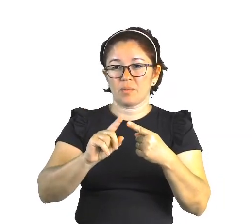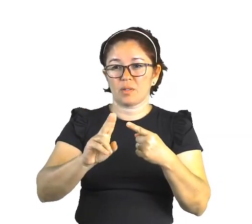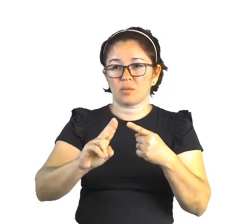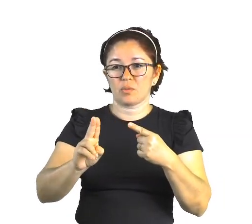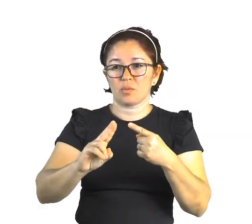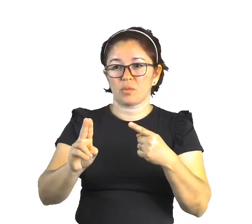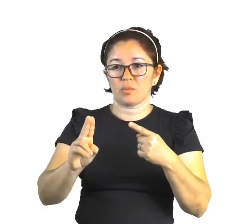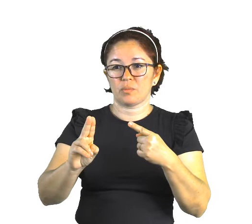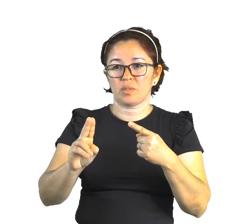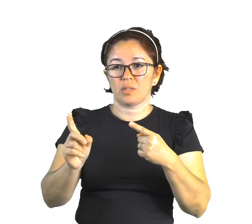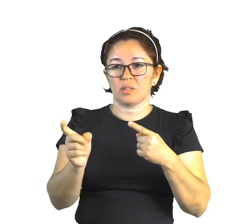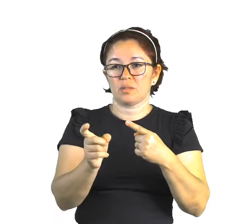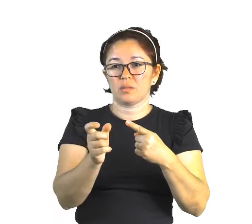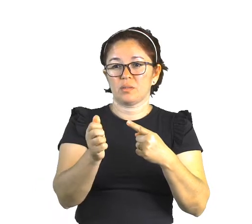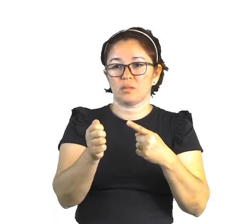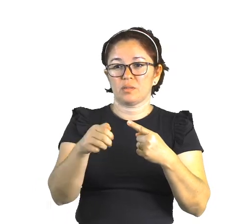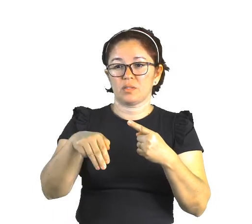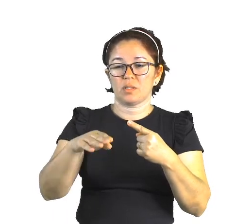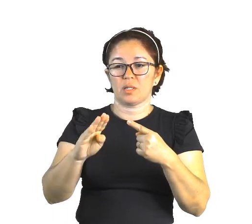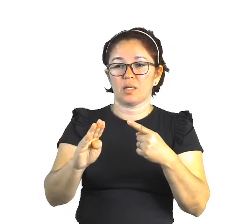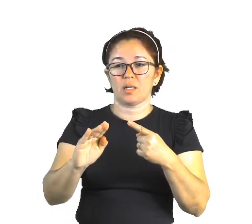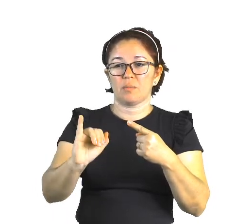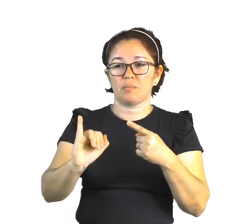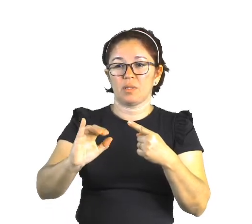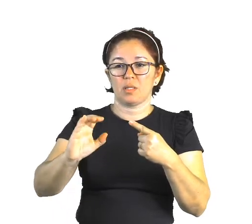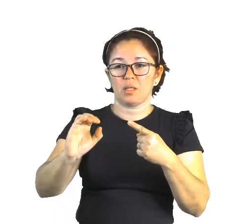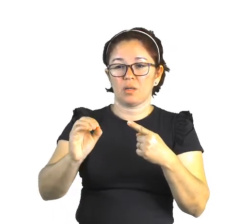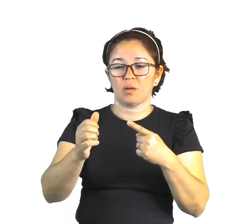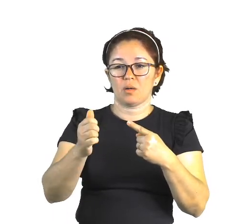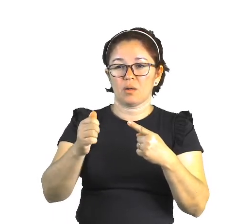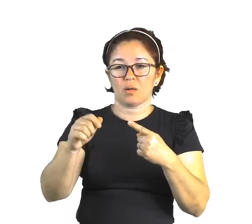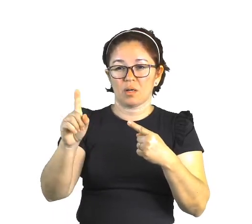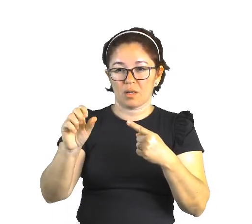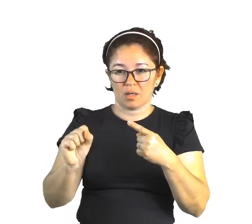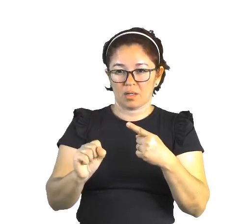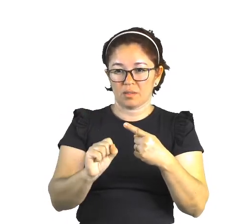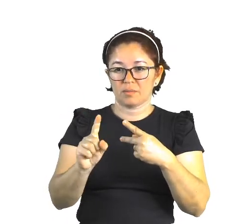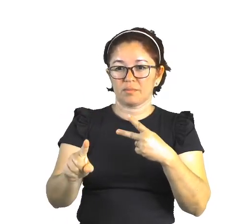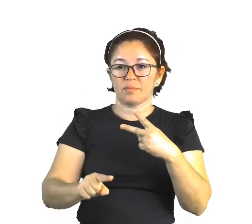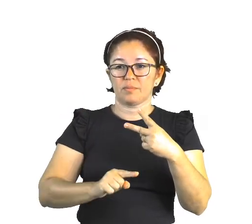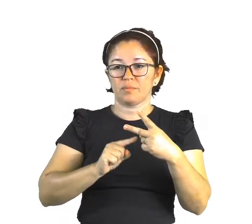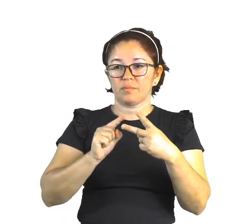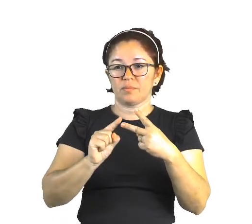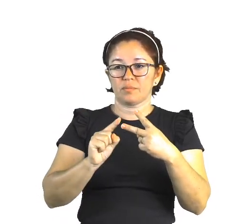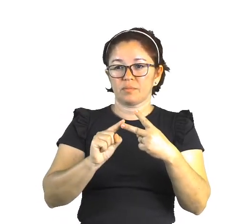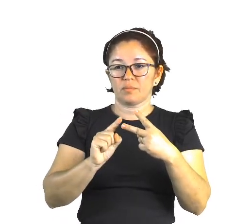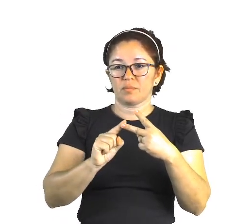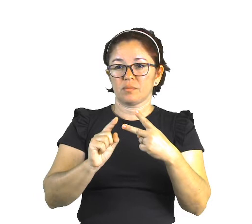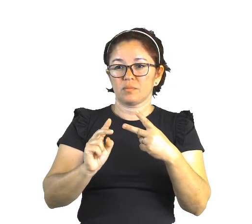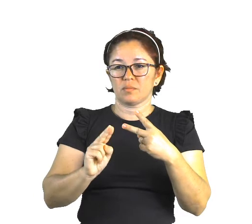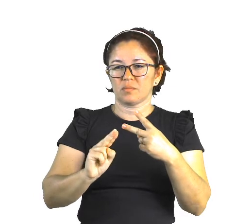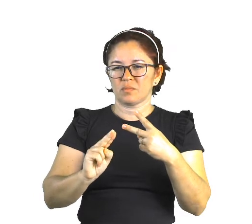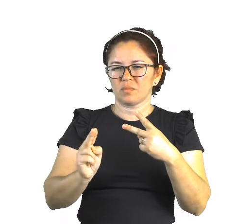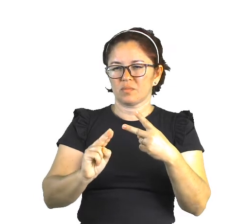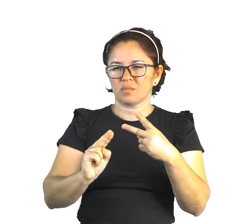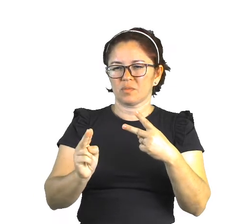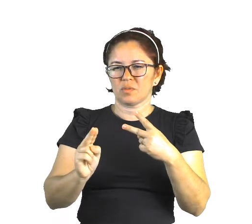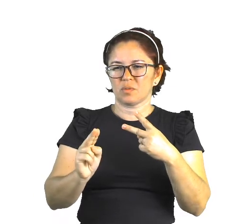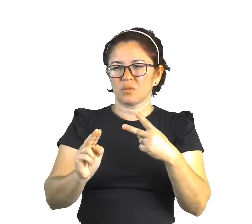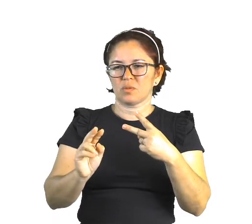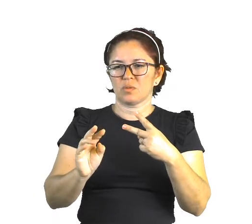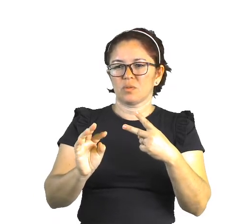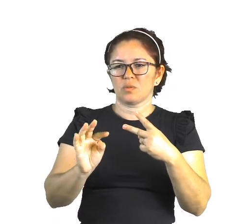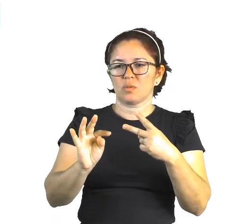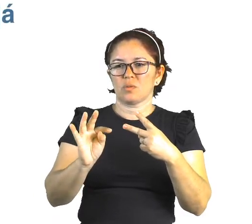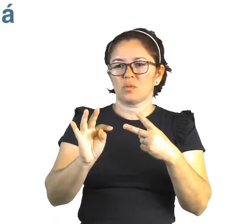na região lá do Bico do Papagaio. Os carajás chamados de Turma de Baixo, que